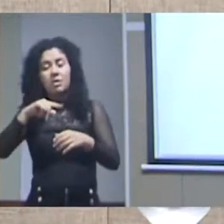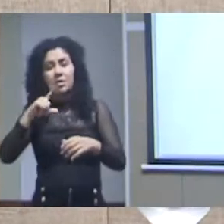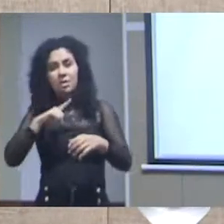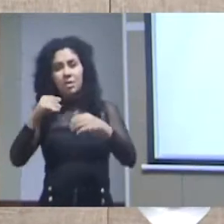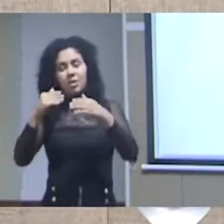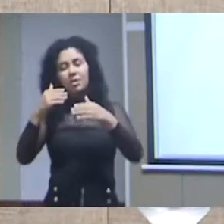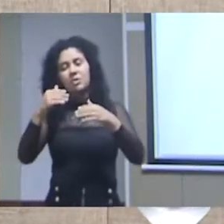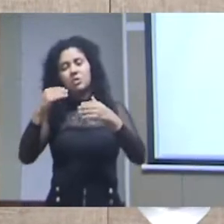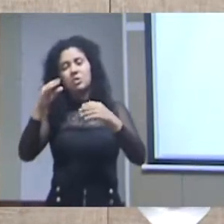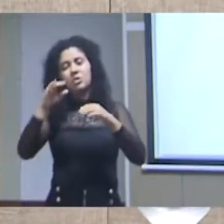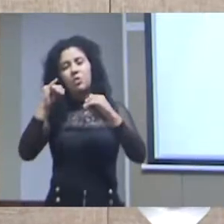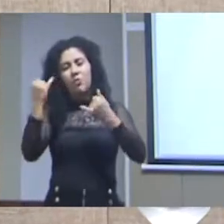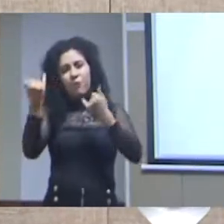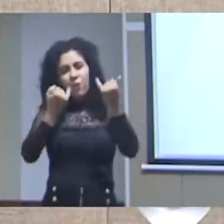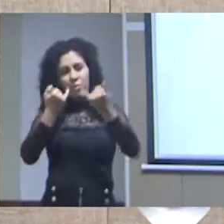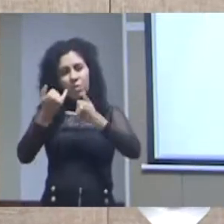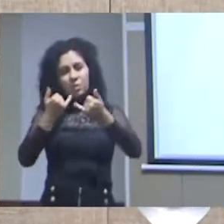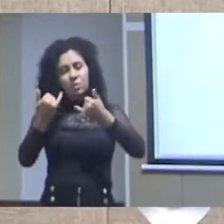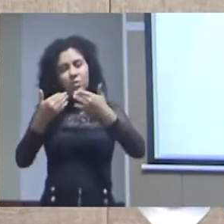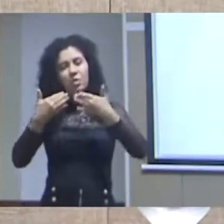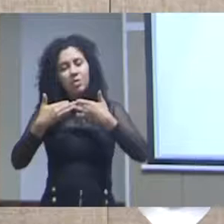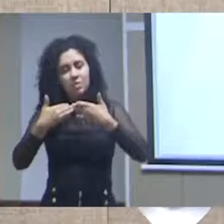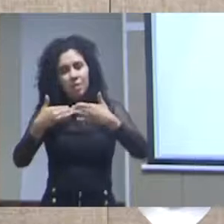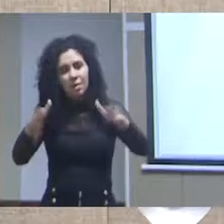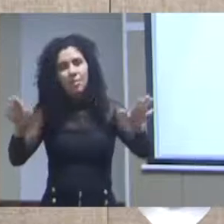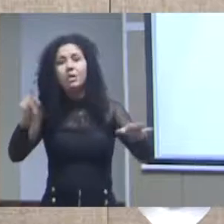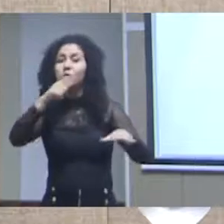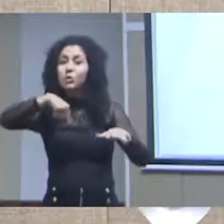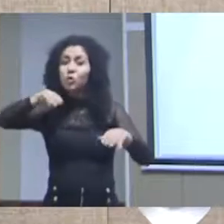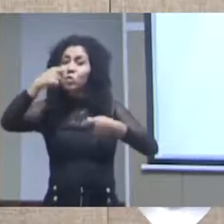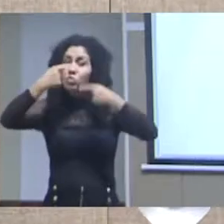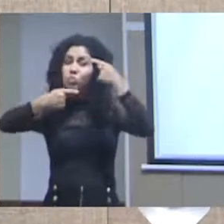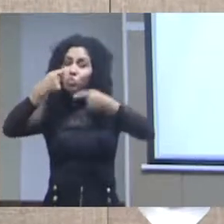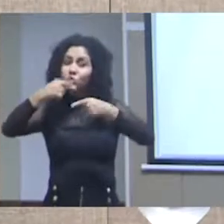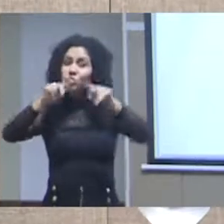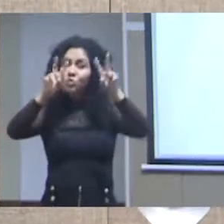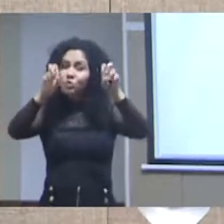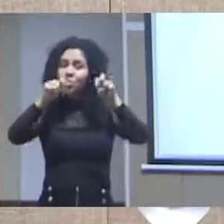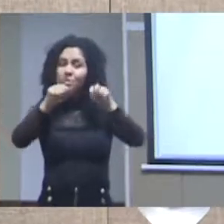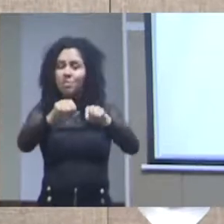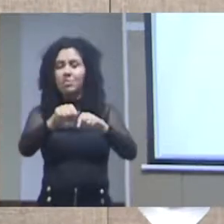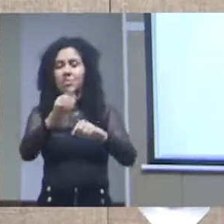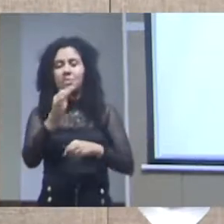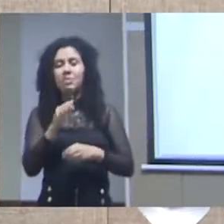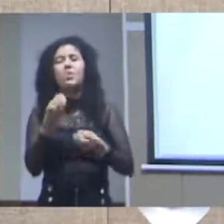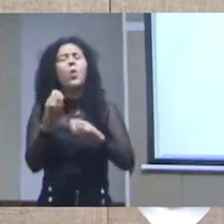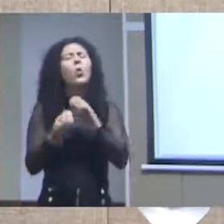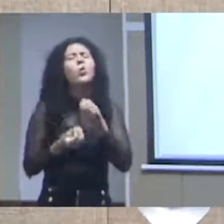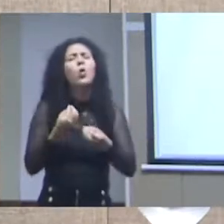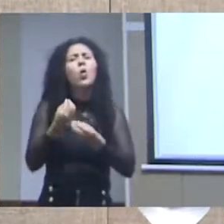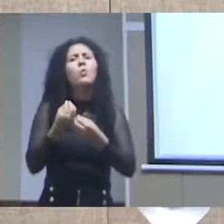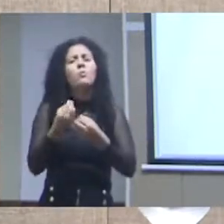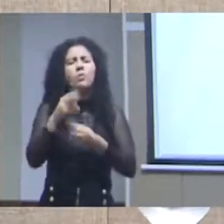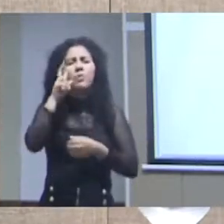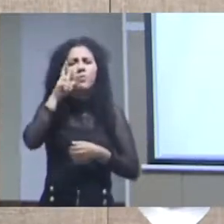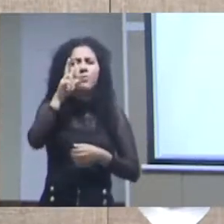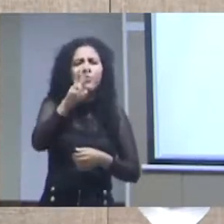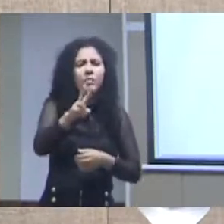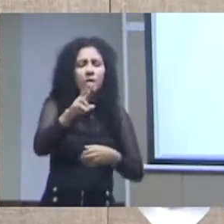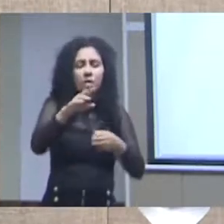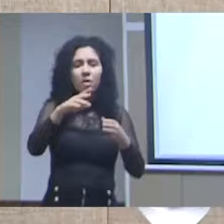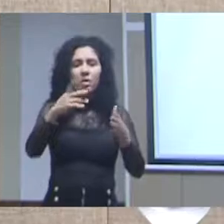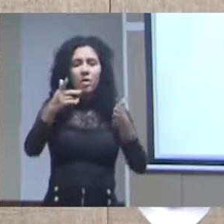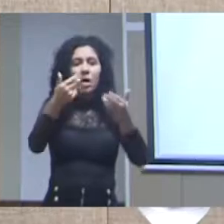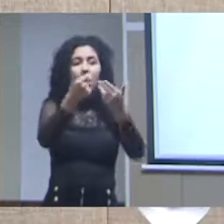e na última reunião que nós tivemos na semana passada discutimos justamente isso como trazer como identificar a demanda da sociedade